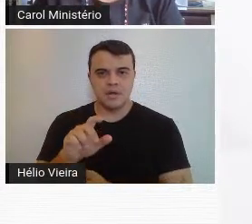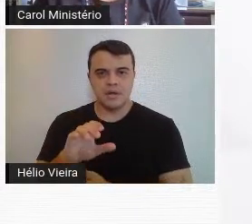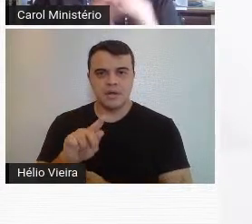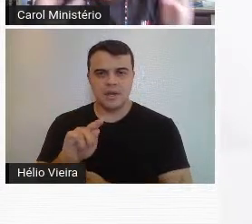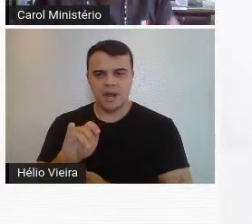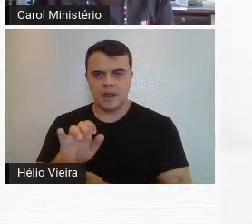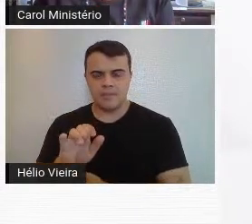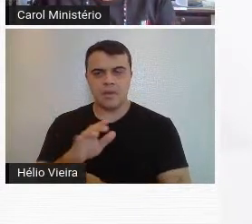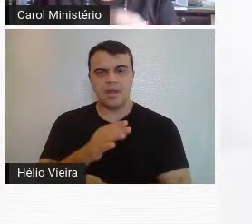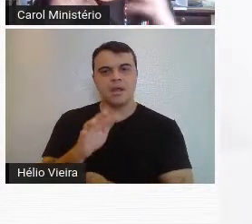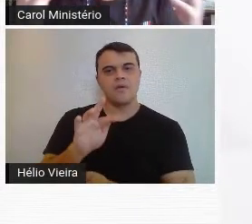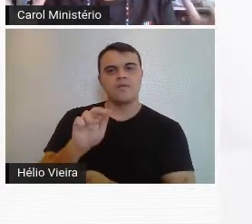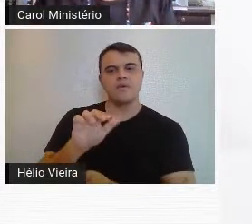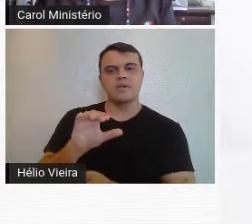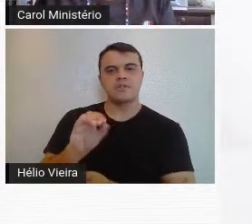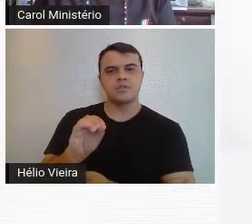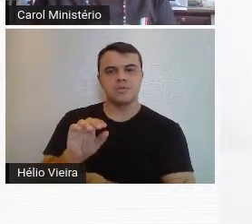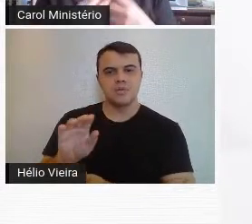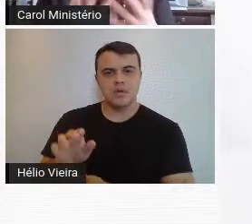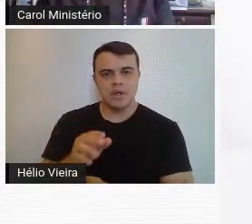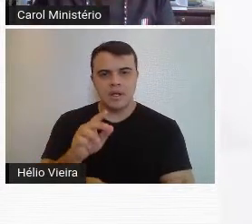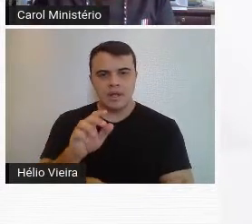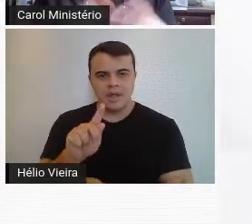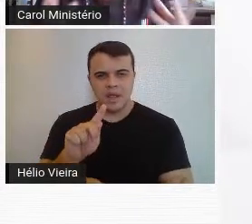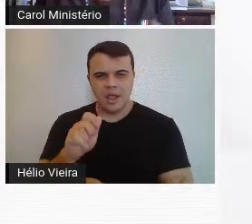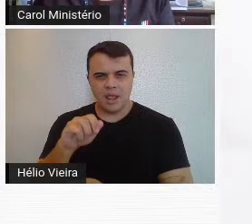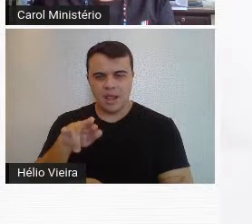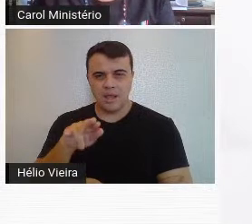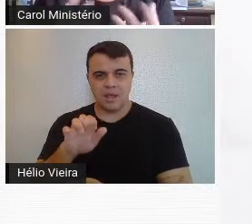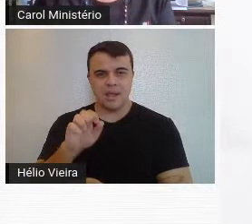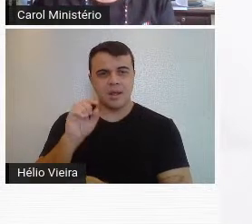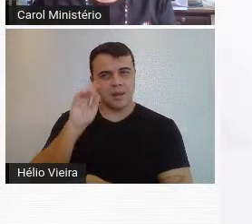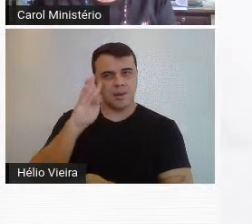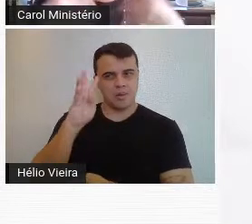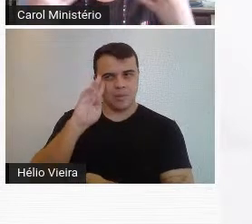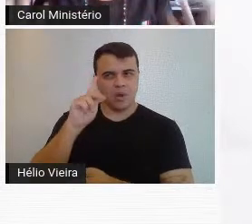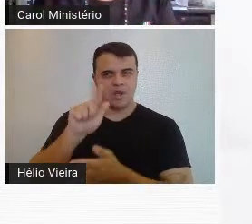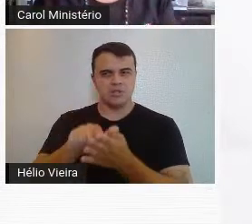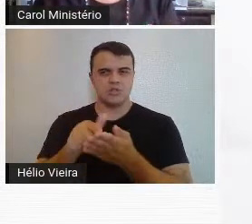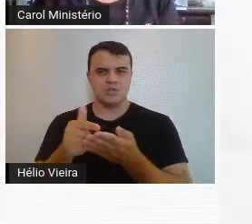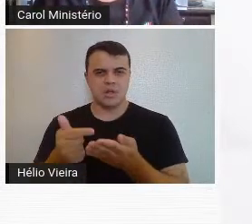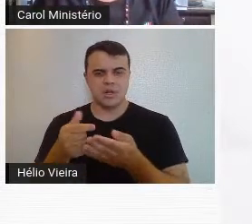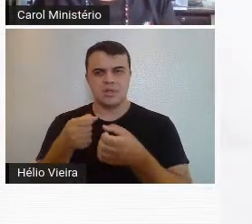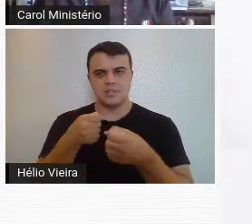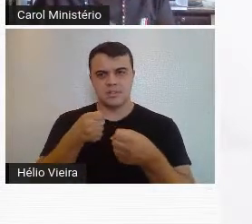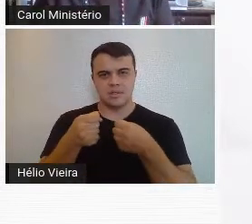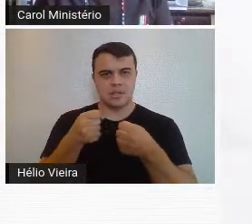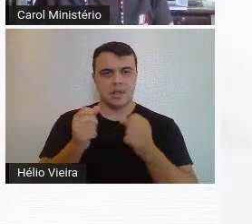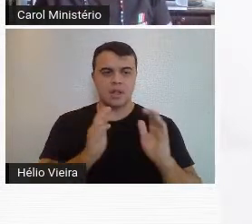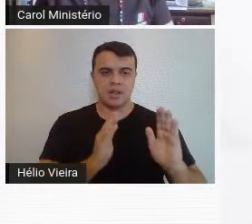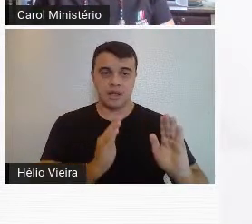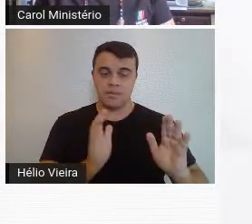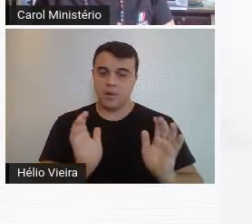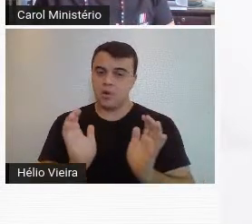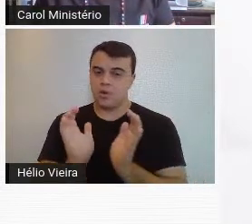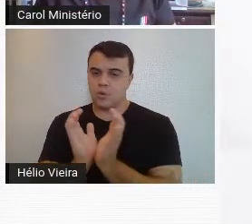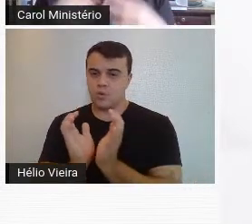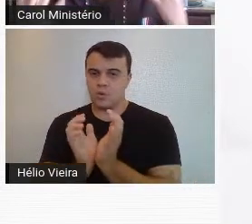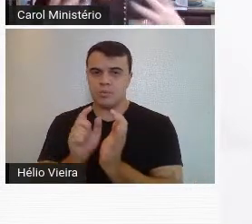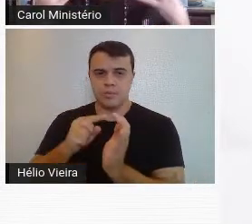e Henrique Rezende, que eram intelectuais da época, poetas, escritores, jornalistas. Então, esse grupo também